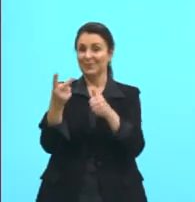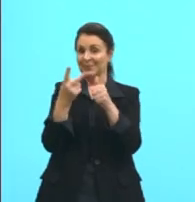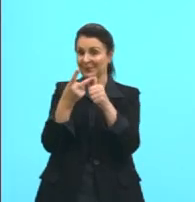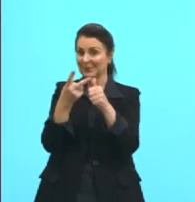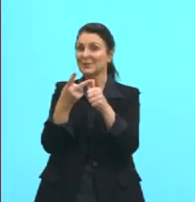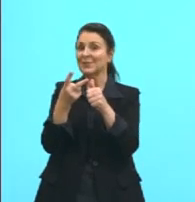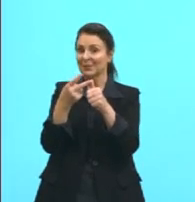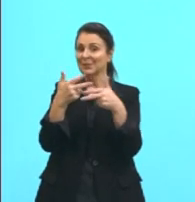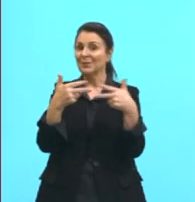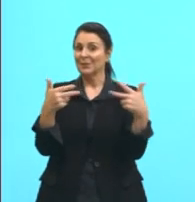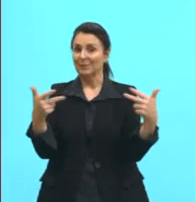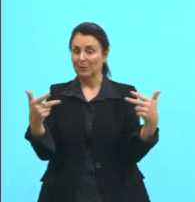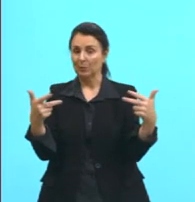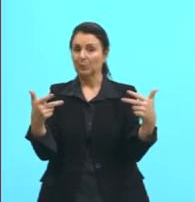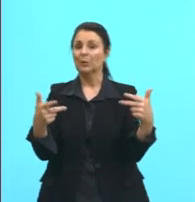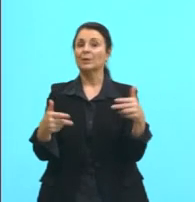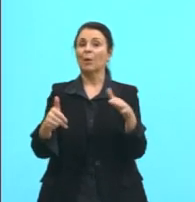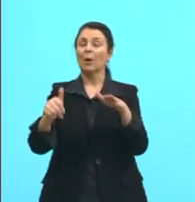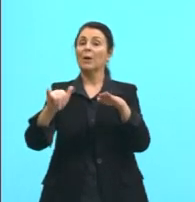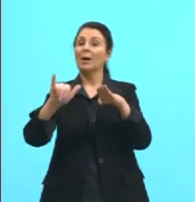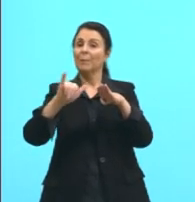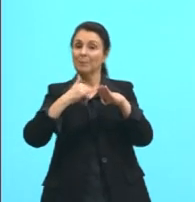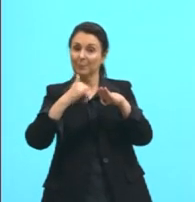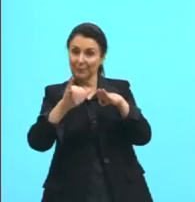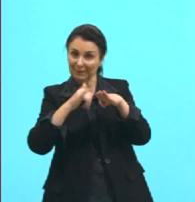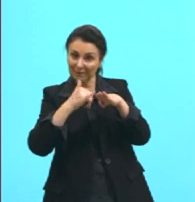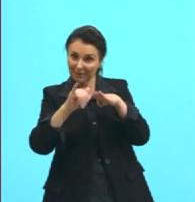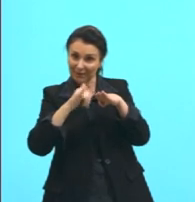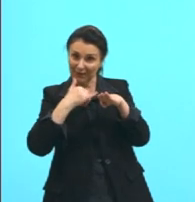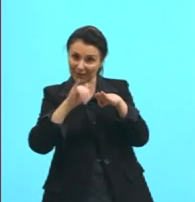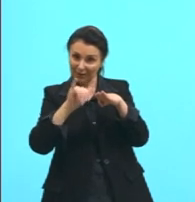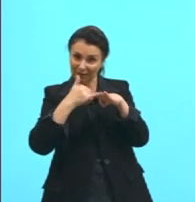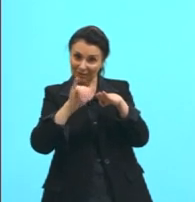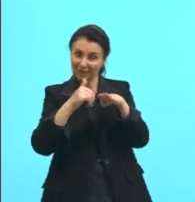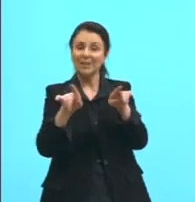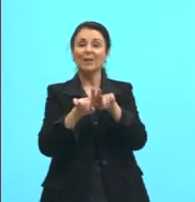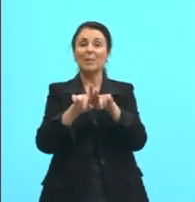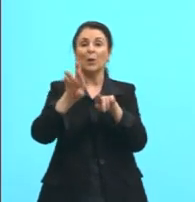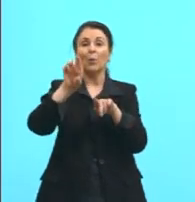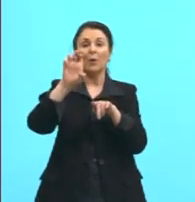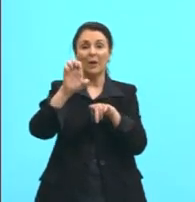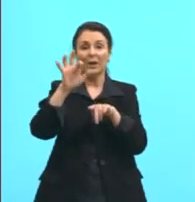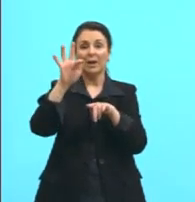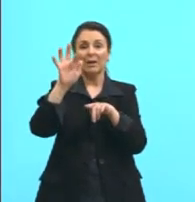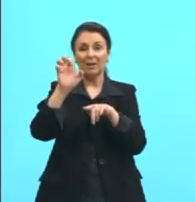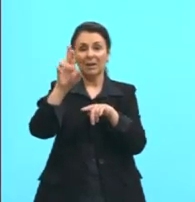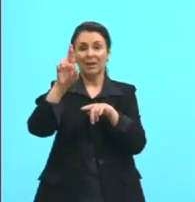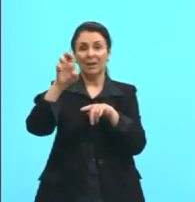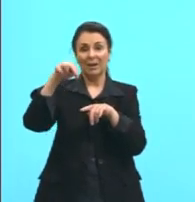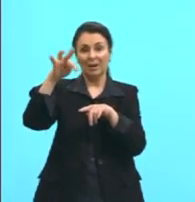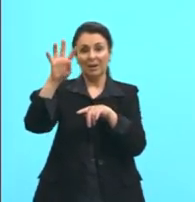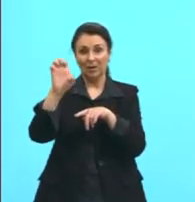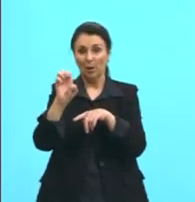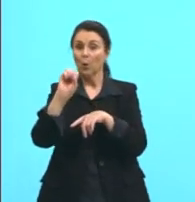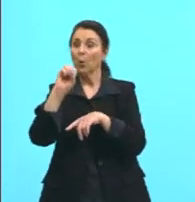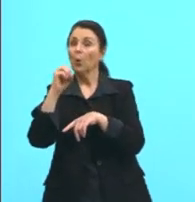além da mensagem, é o nosso referente, ou o que a gente pode chamar também de assunto.